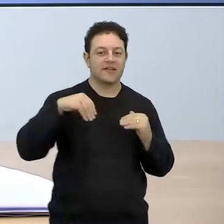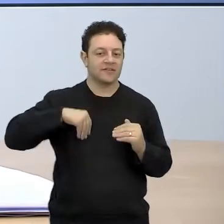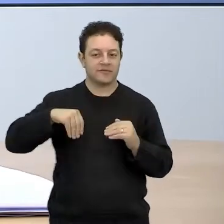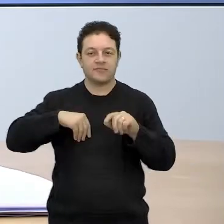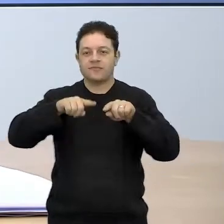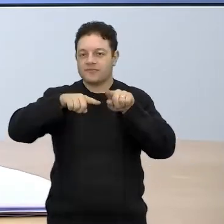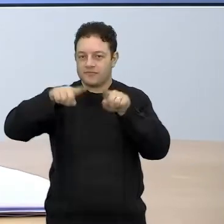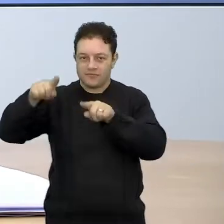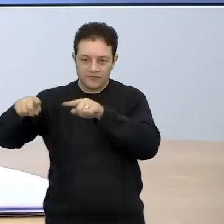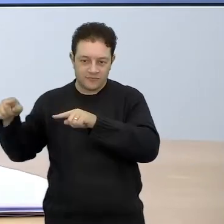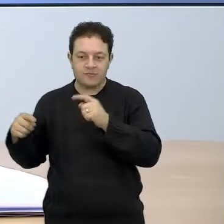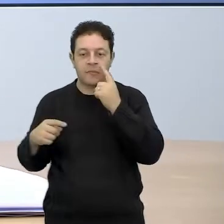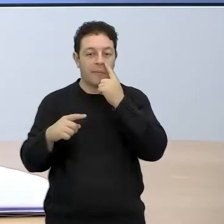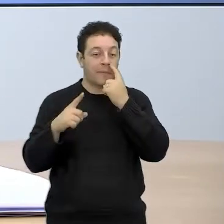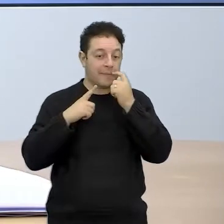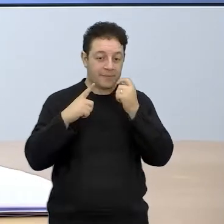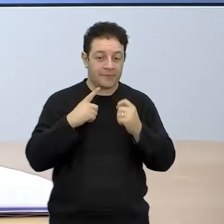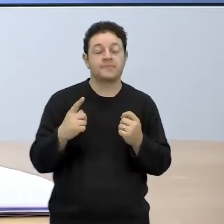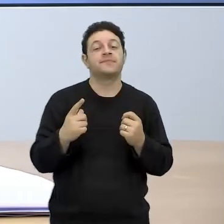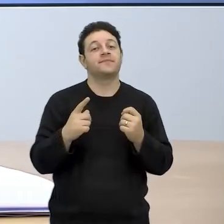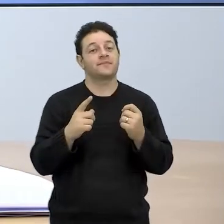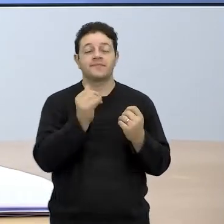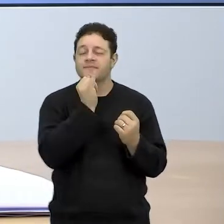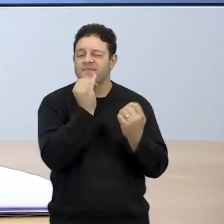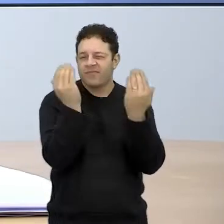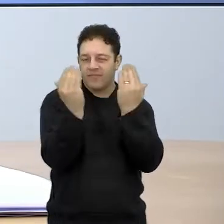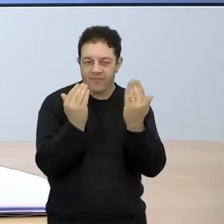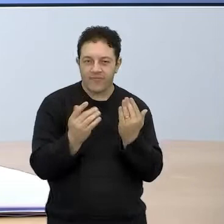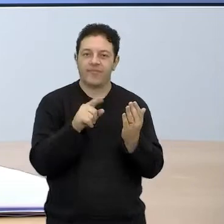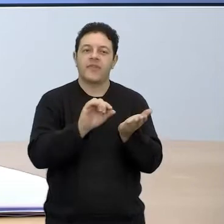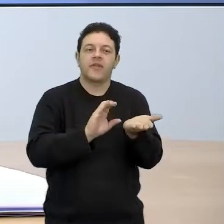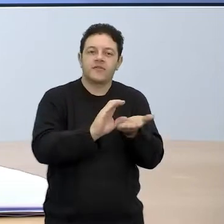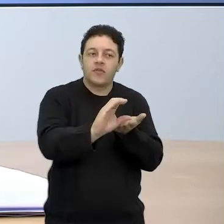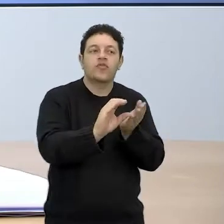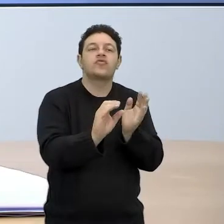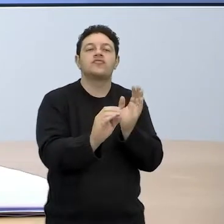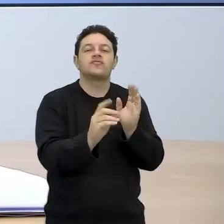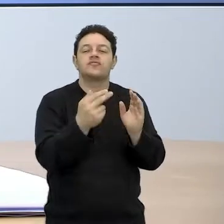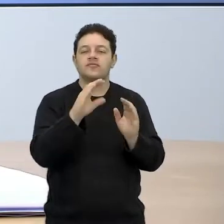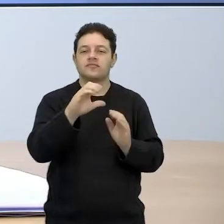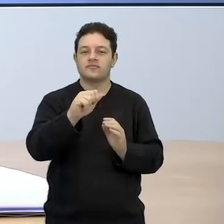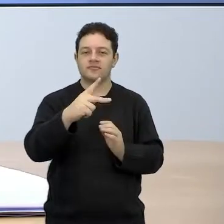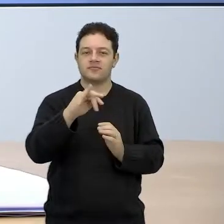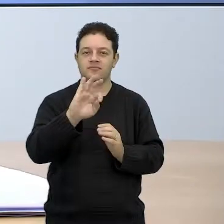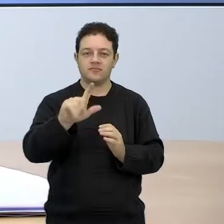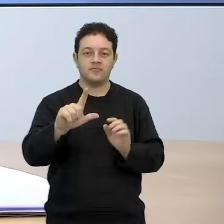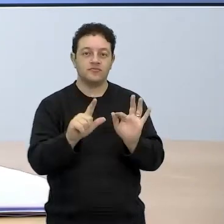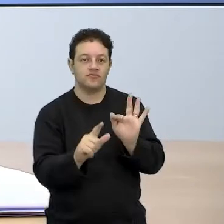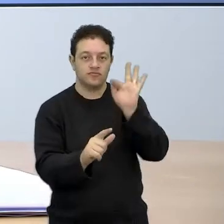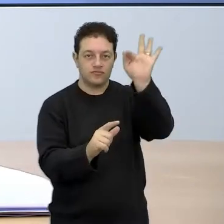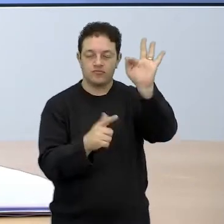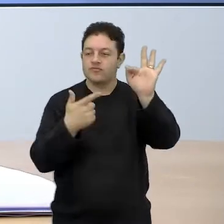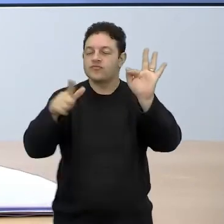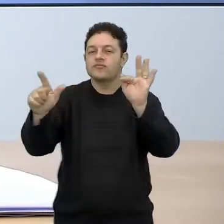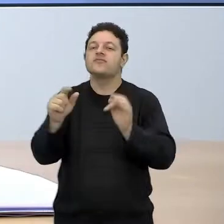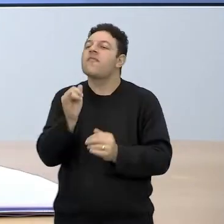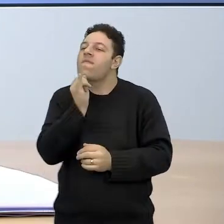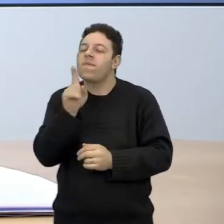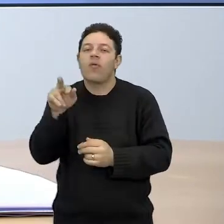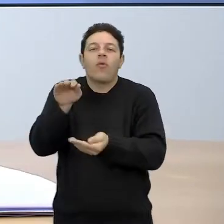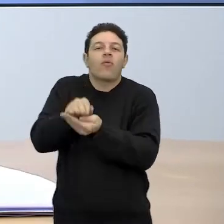simuladores, um simulador de investimento, de capital futuro, e um simulador aí de poupança para